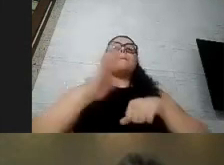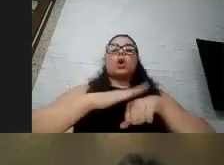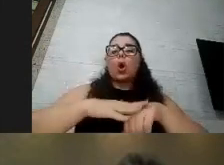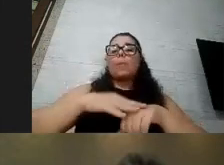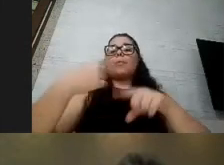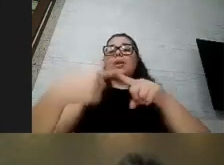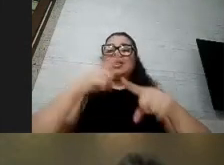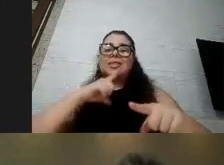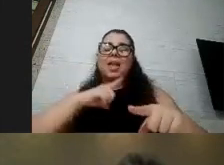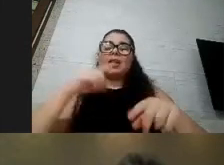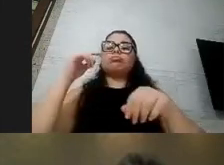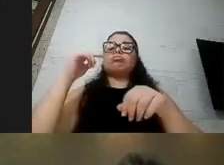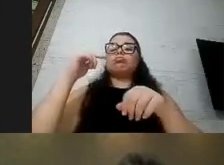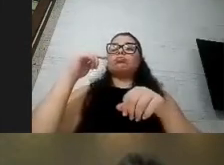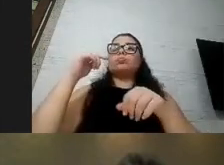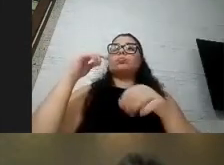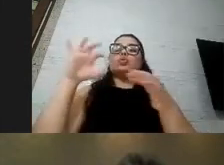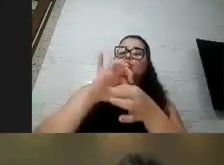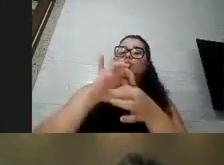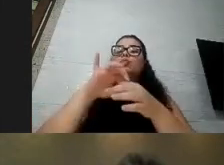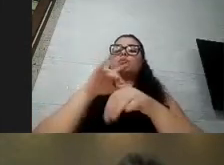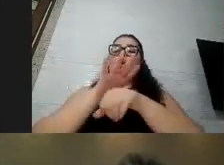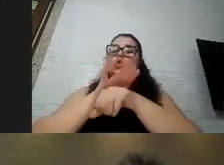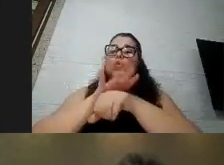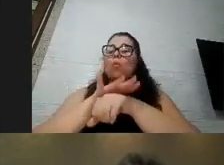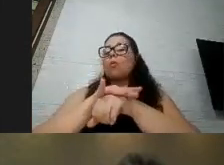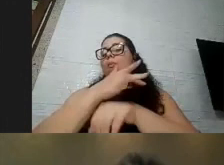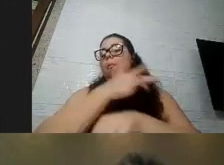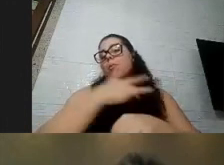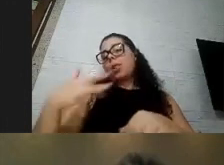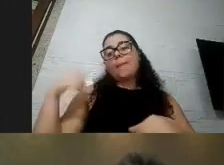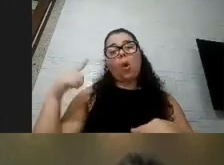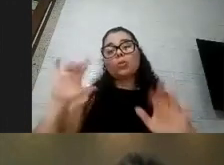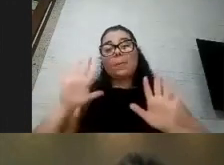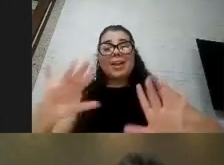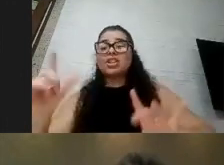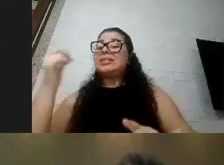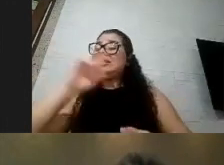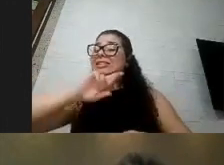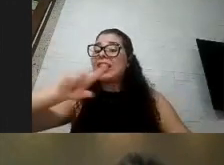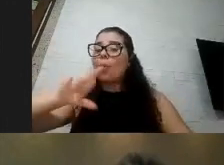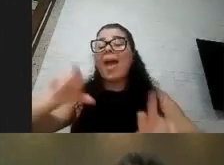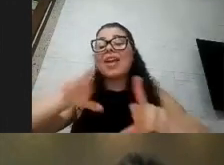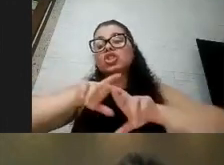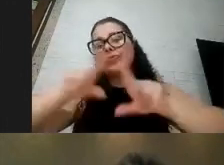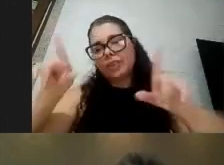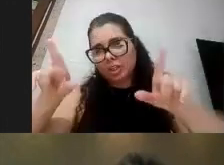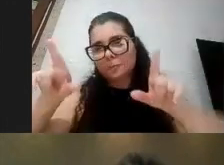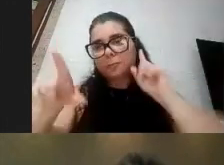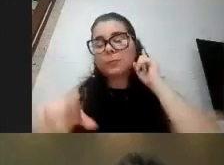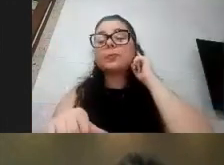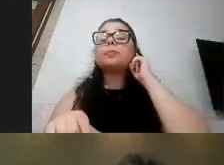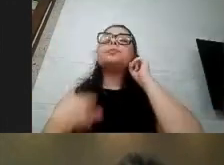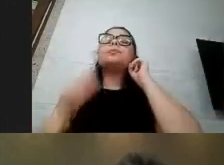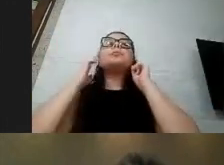da prática né do uso de máscara ou do distanciamento mas não é diferente a gente em relação a